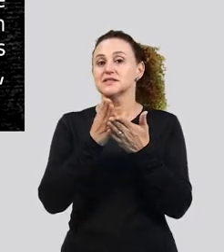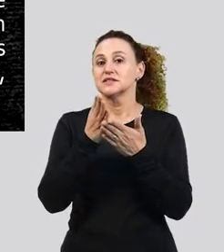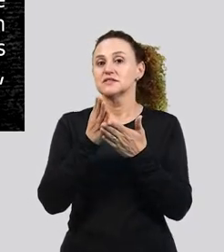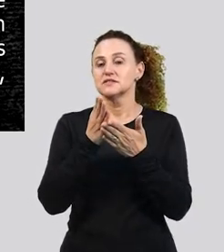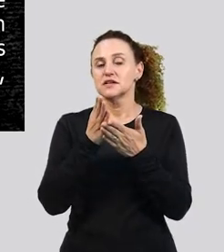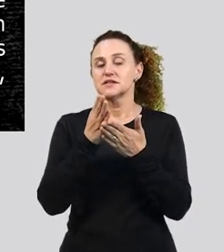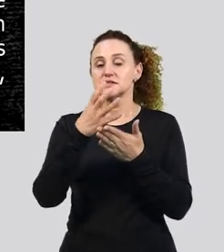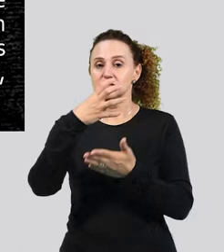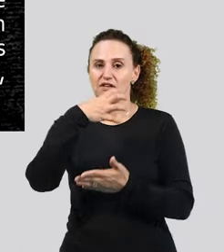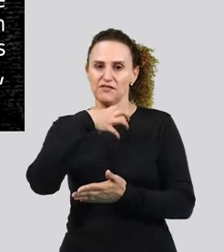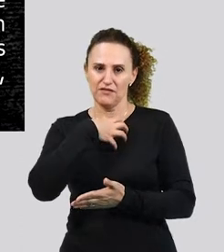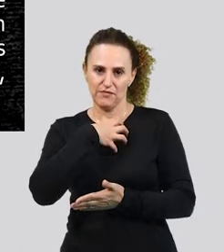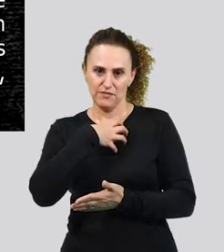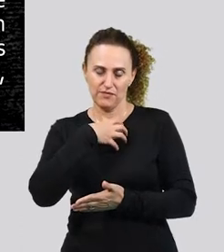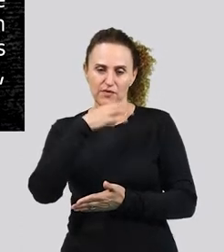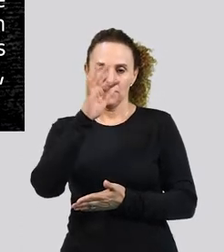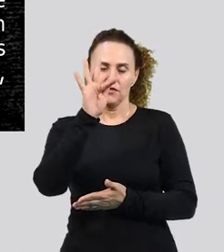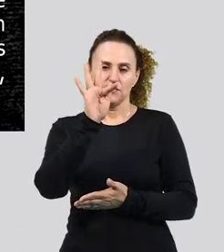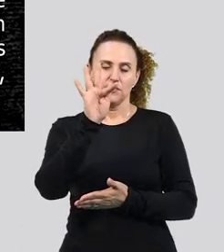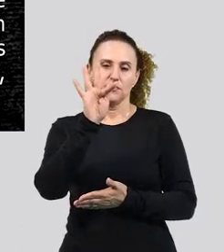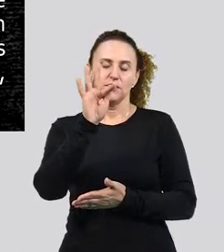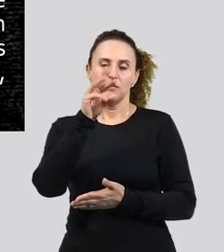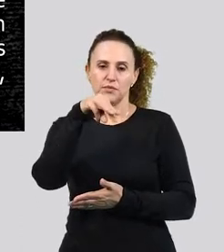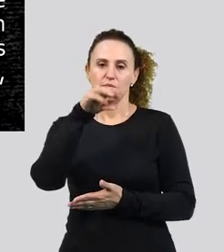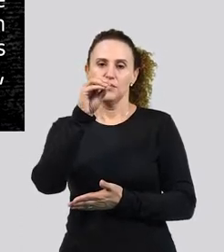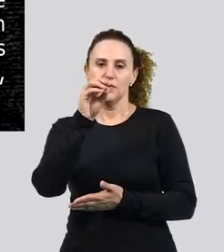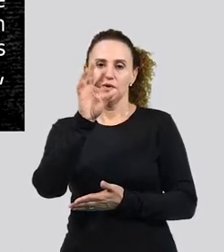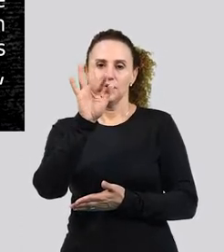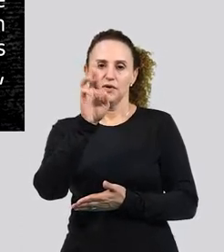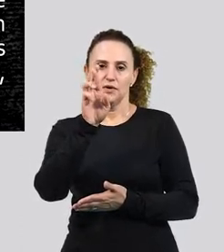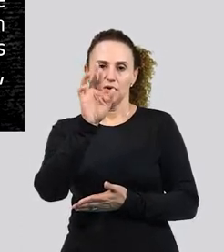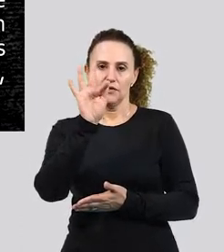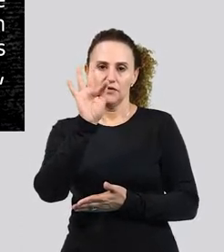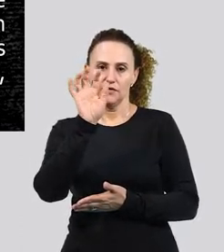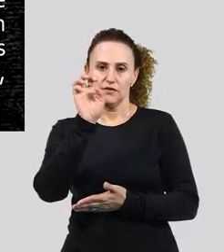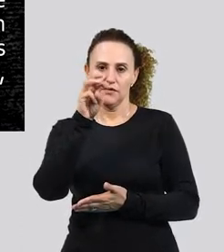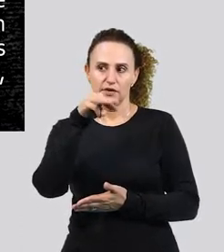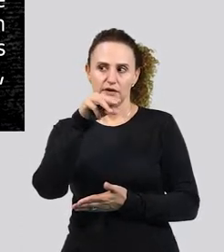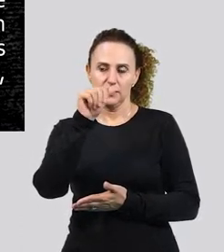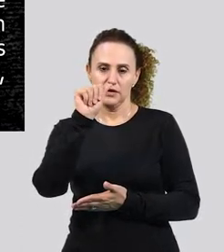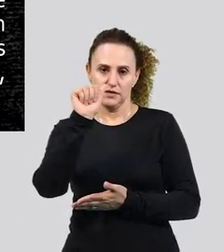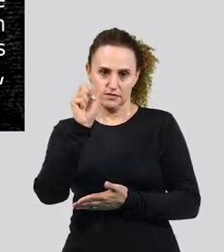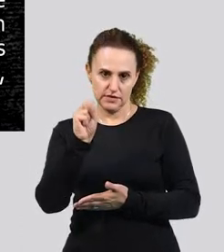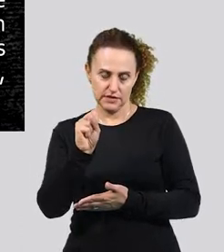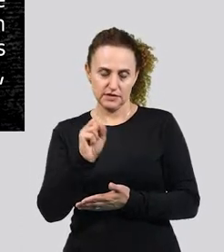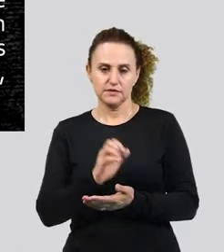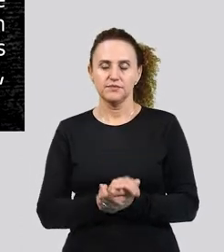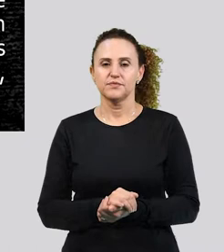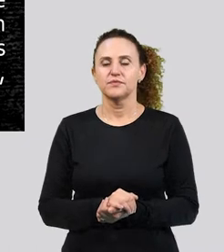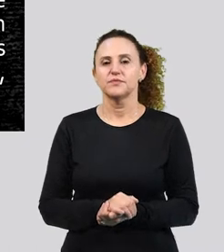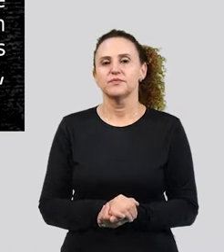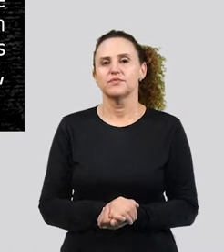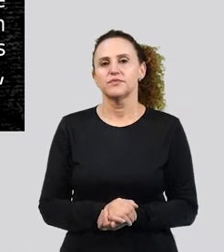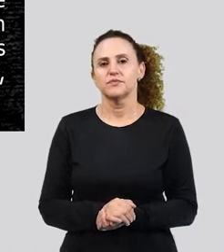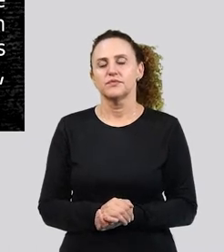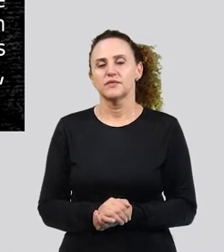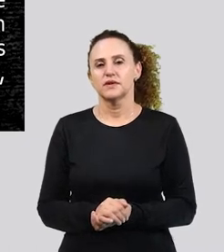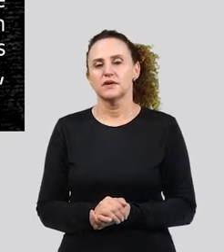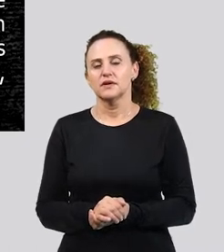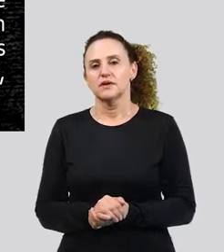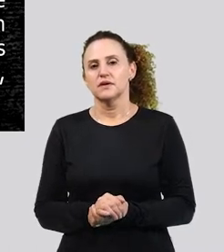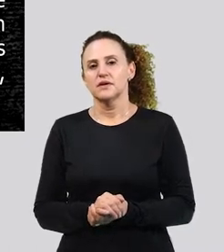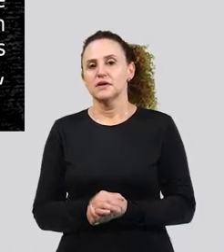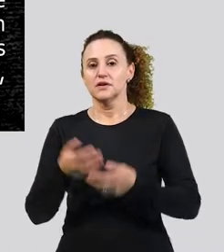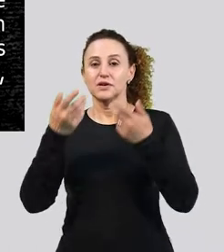forma. Assim, os vocábulos de uma língua, segundo esse critério, são classificados em nomes, verbos, pronomes e instrumentos